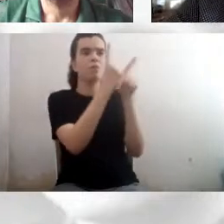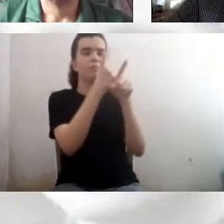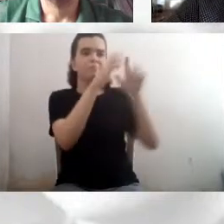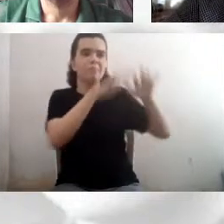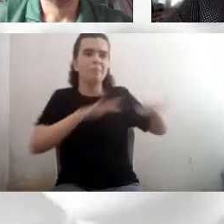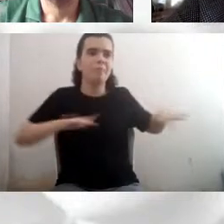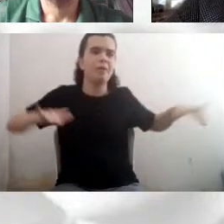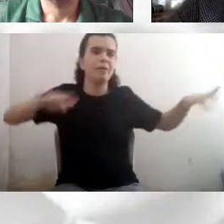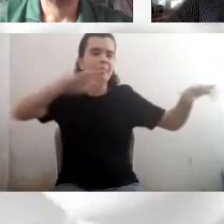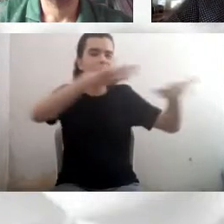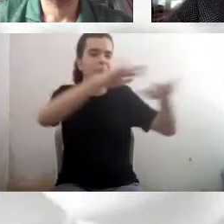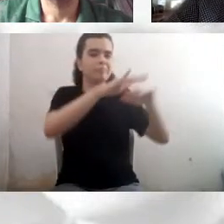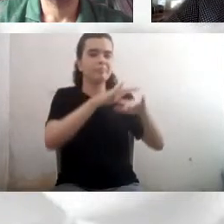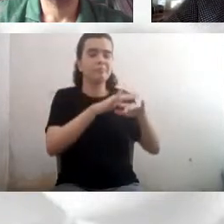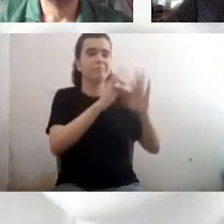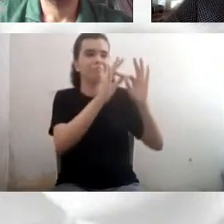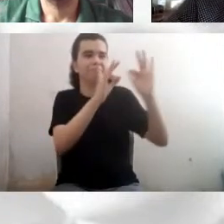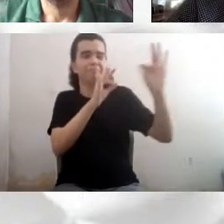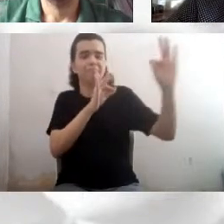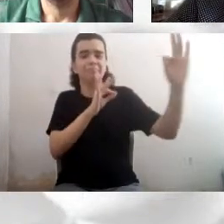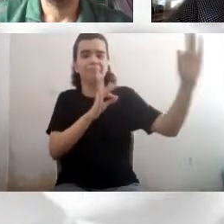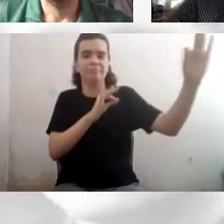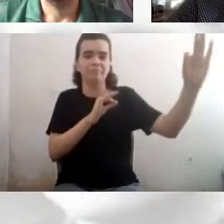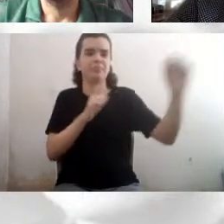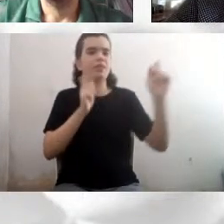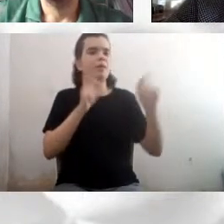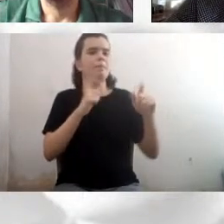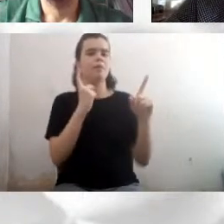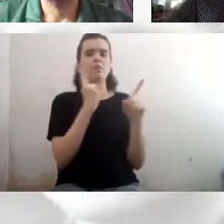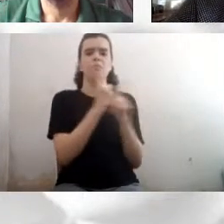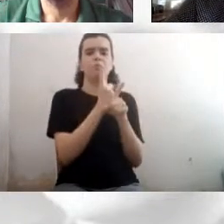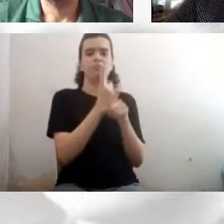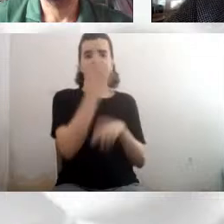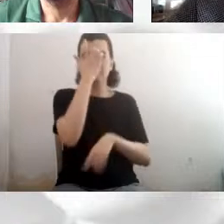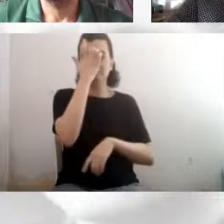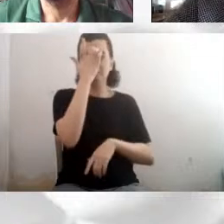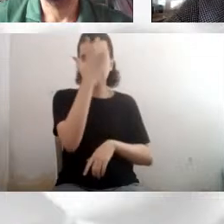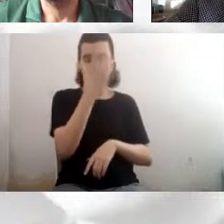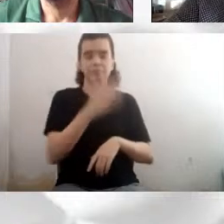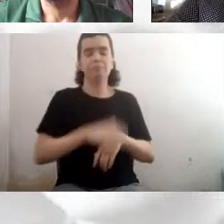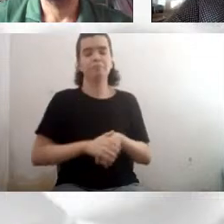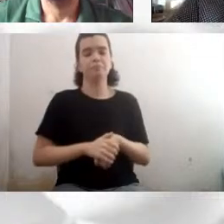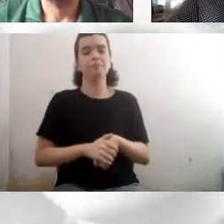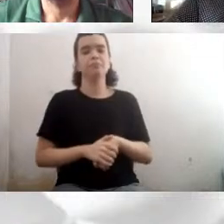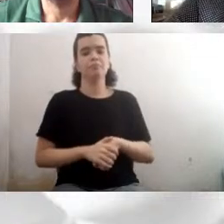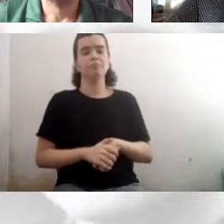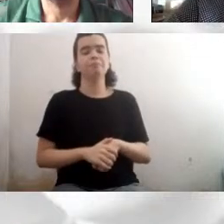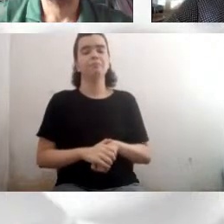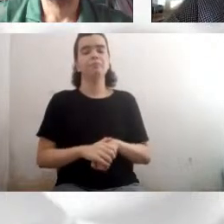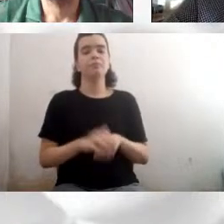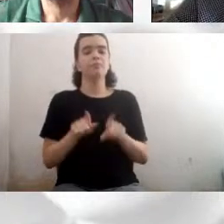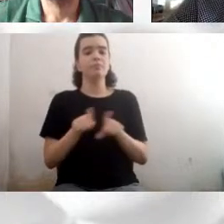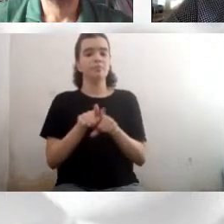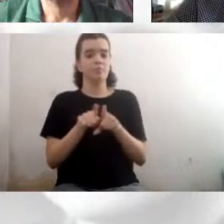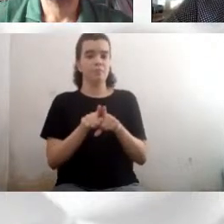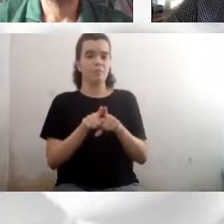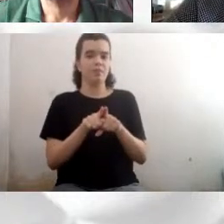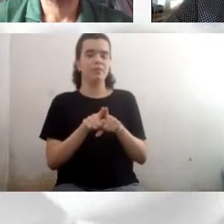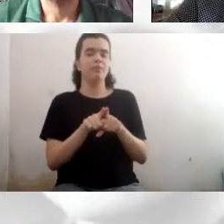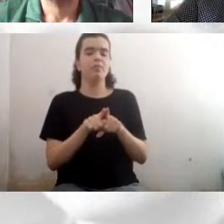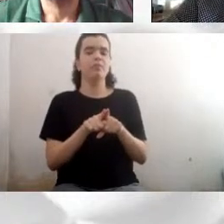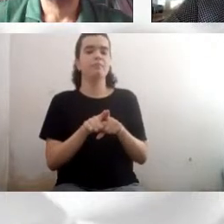fracas do que o Hubble consegue detectar e, além disso, ele é no